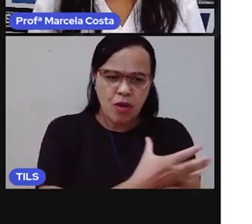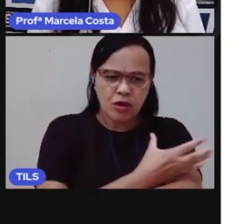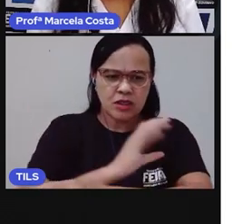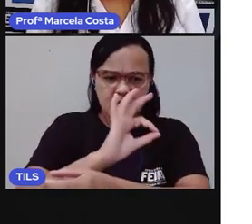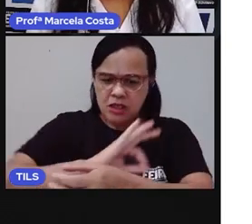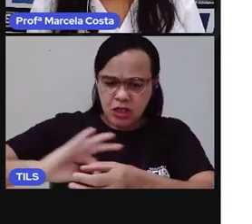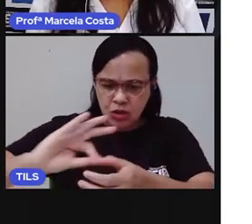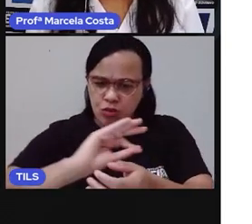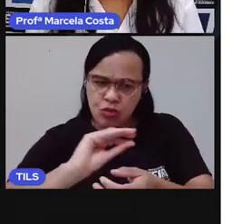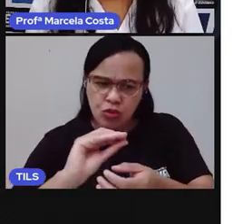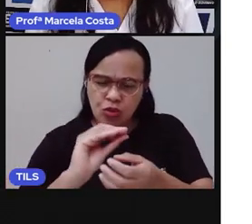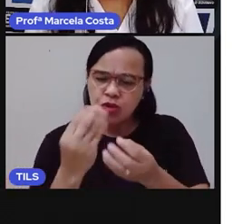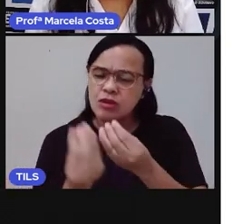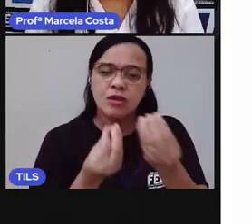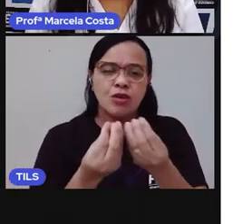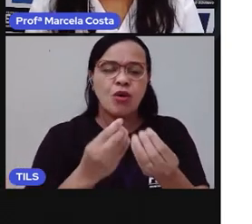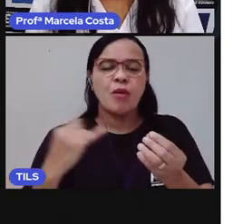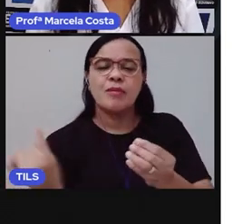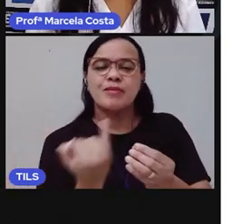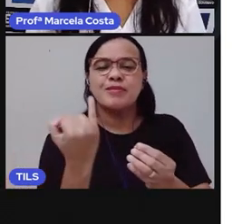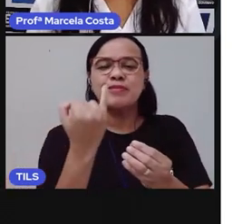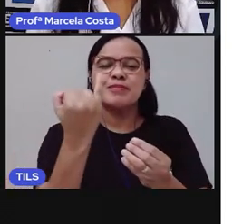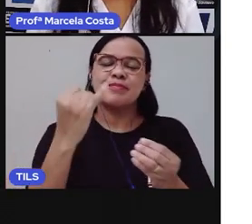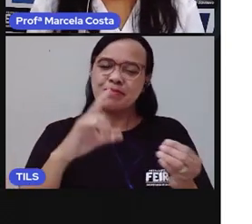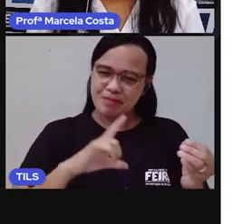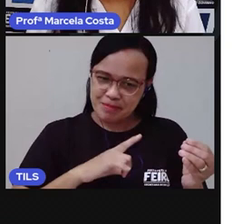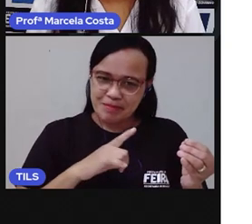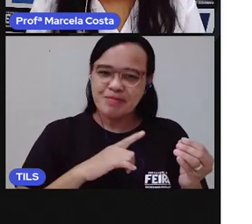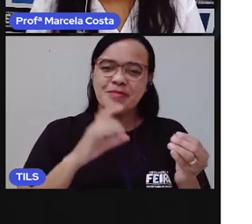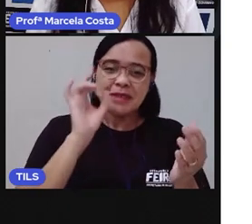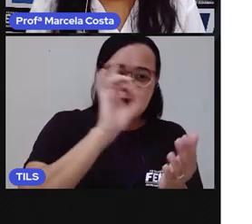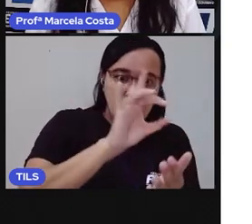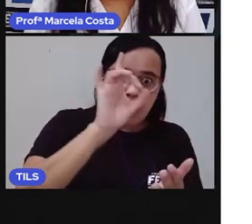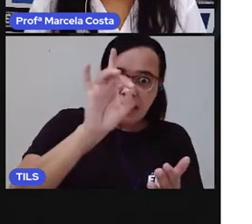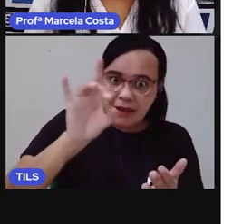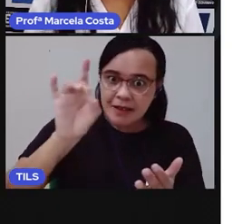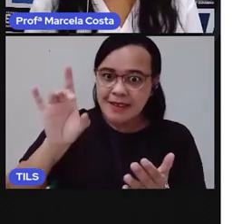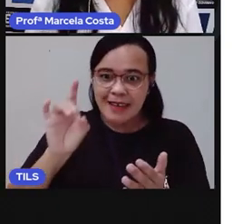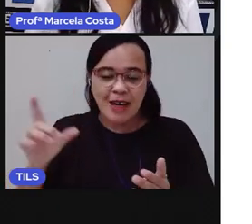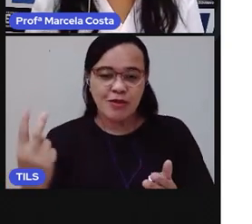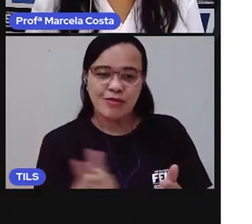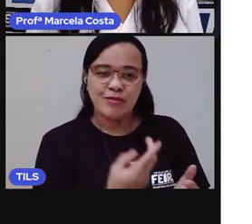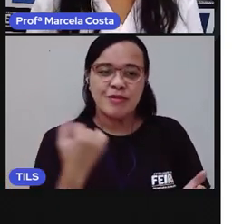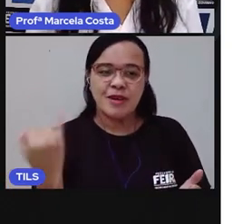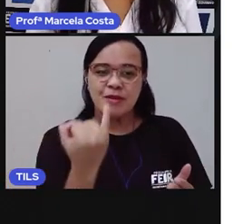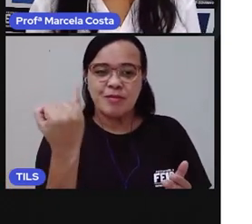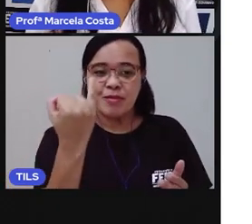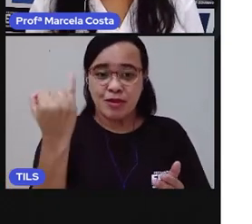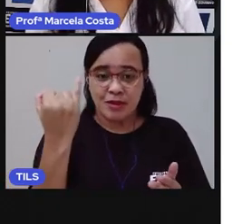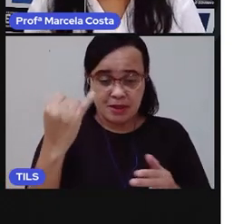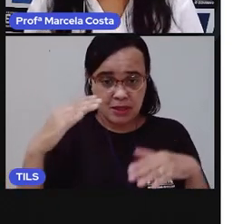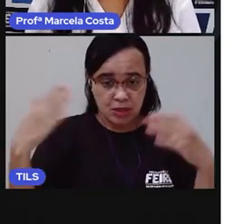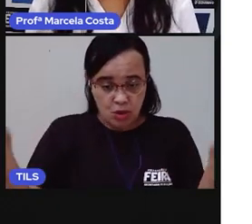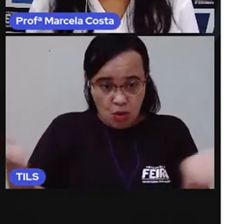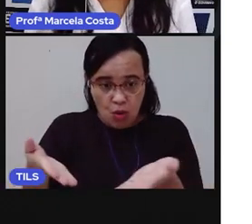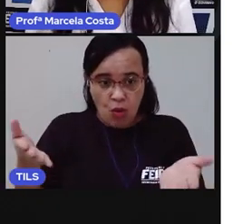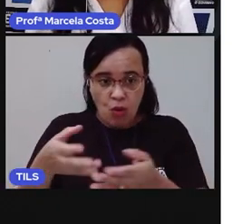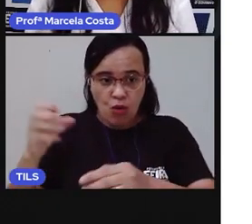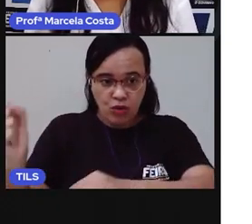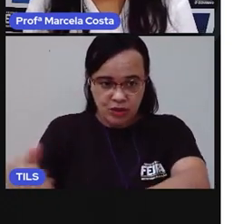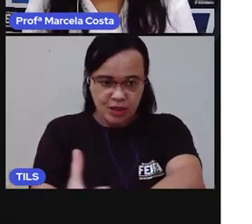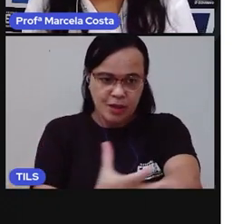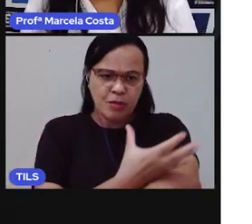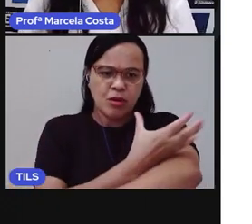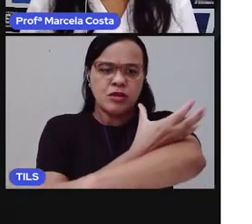importantes. Todas as emoções têm uma função. E hoje a gente vai trabalhar um tipo de emoção